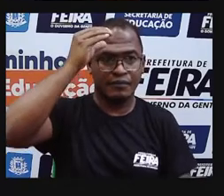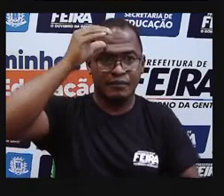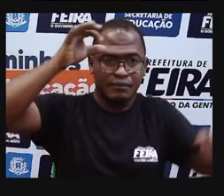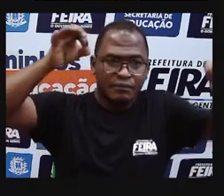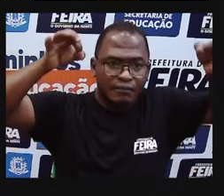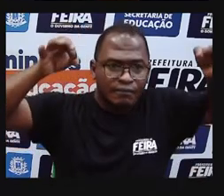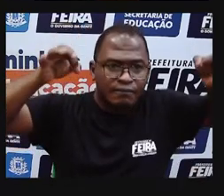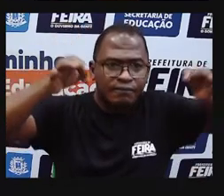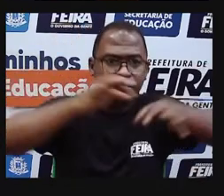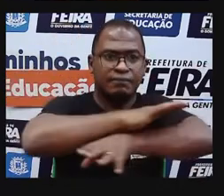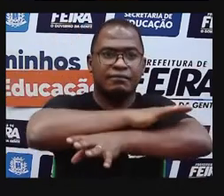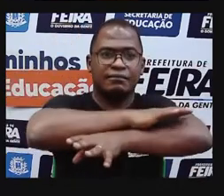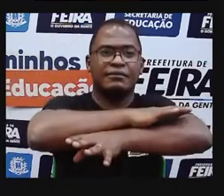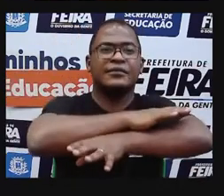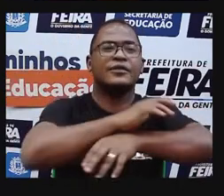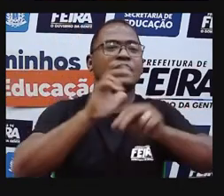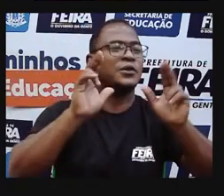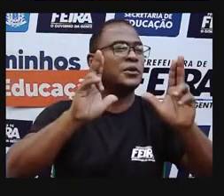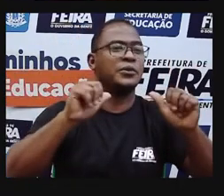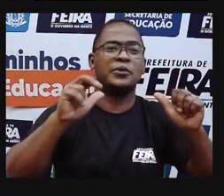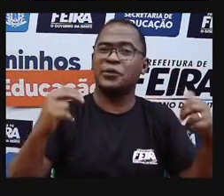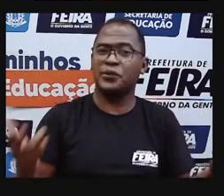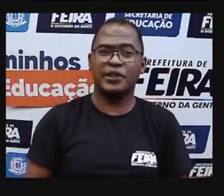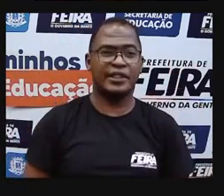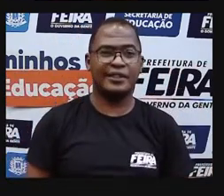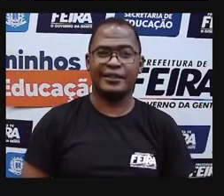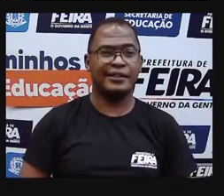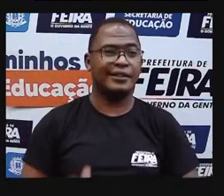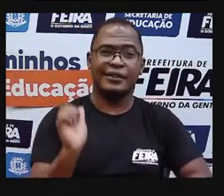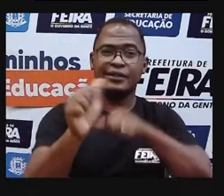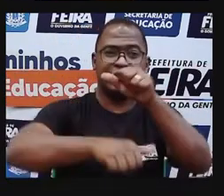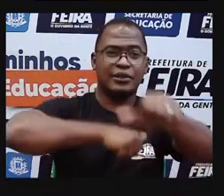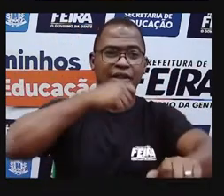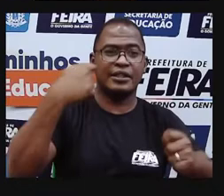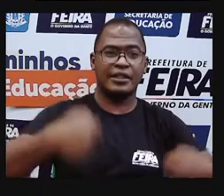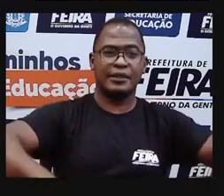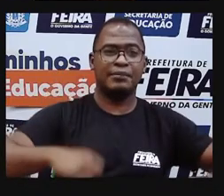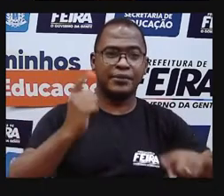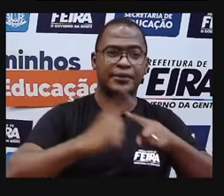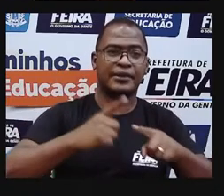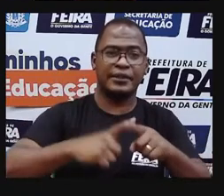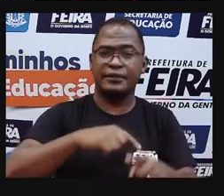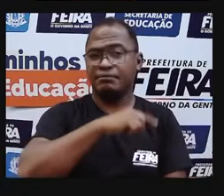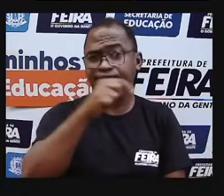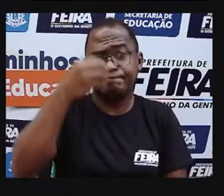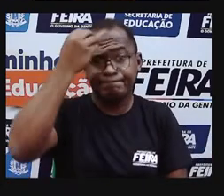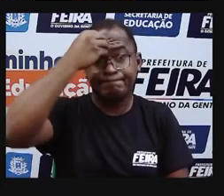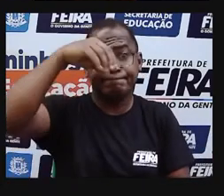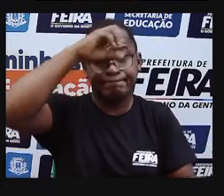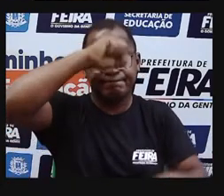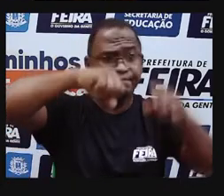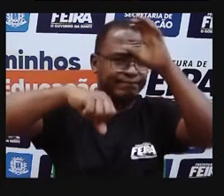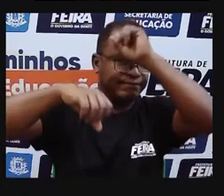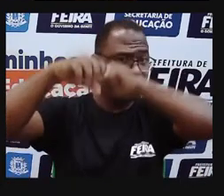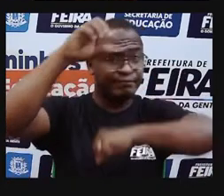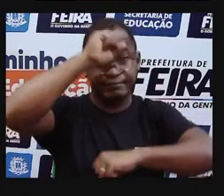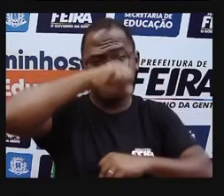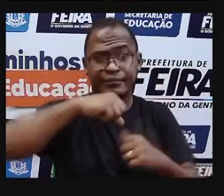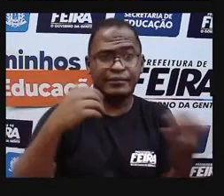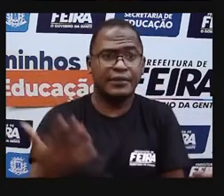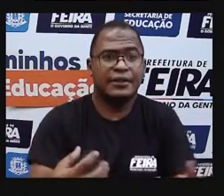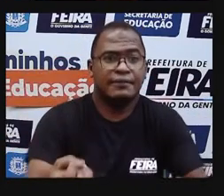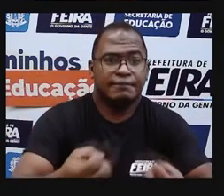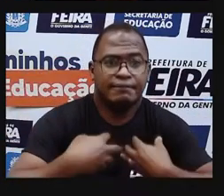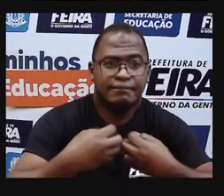momentos. Vai ter momento que esse conhecimento eu posso ressignificar. Com o conhecimento que outra pessoa traz e que nos ensina, a gente pode